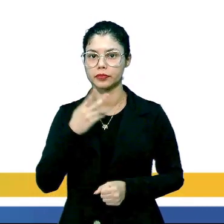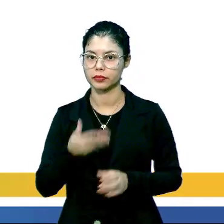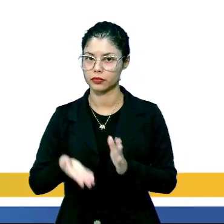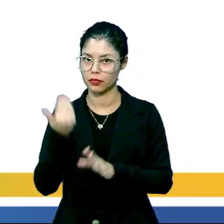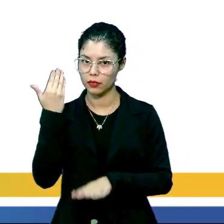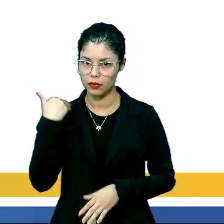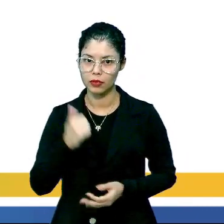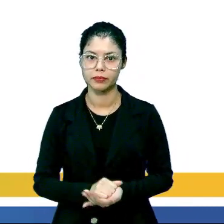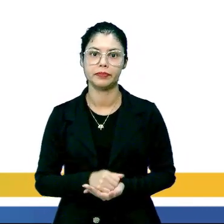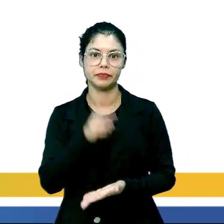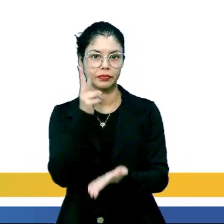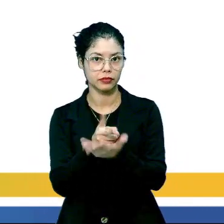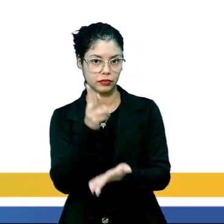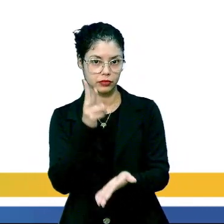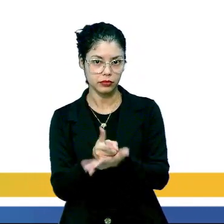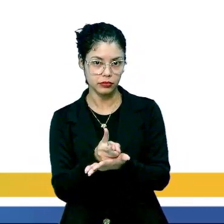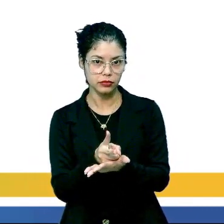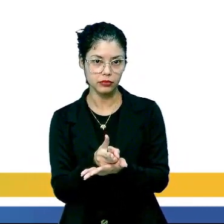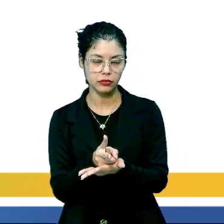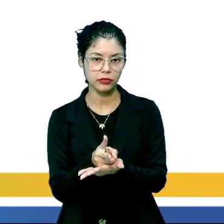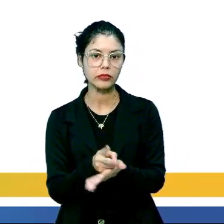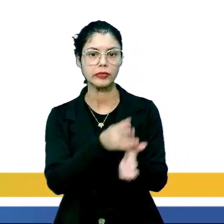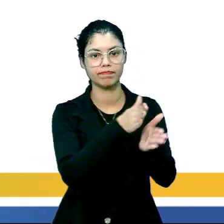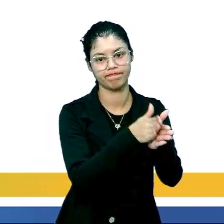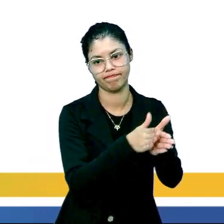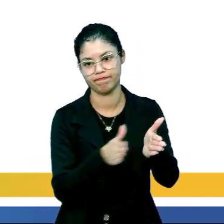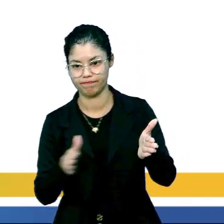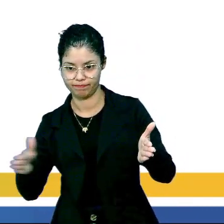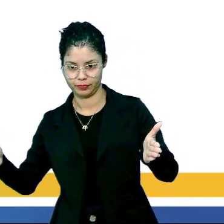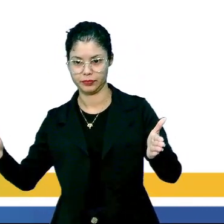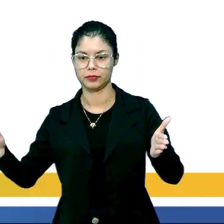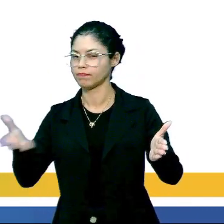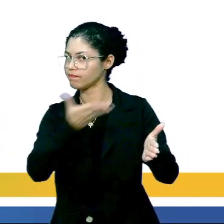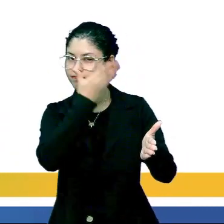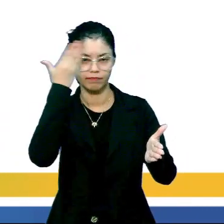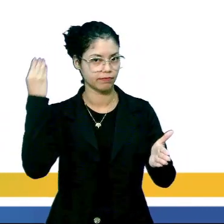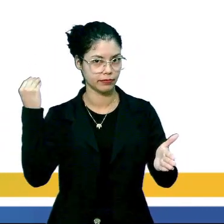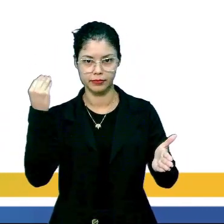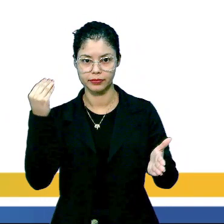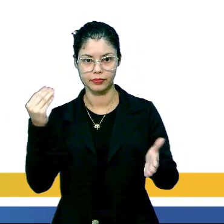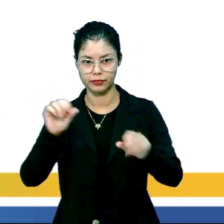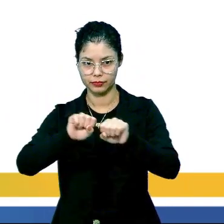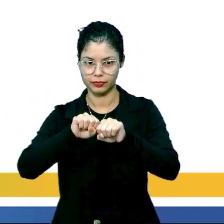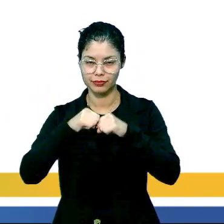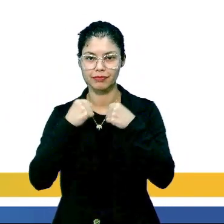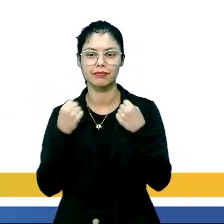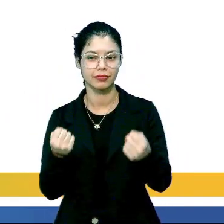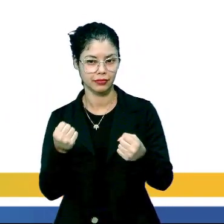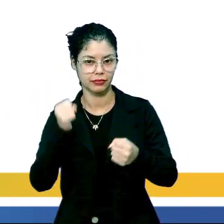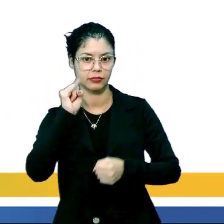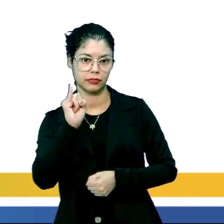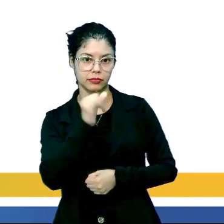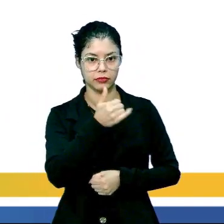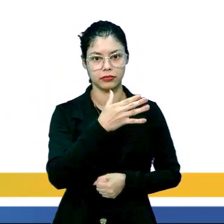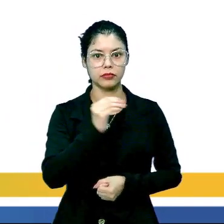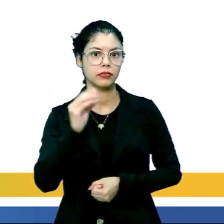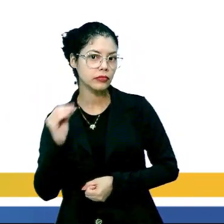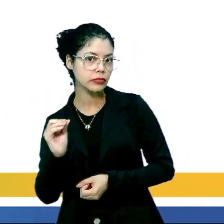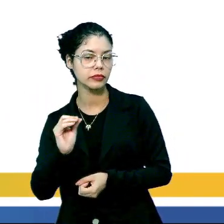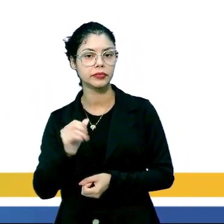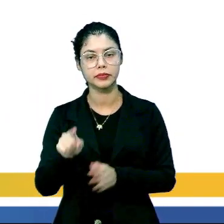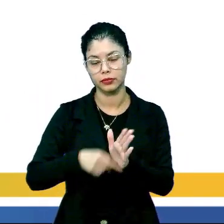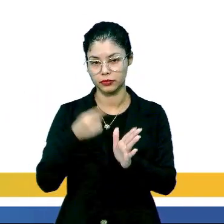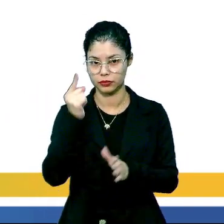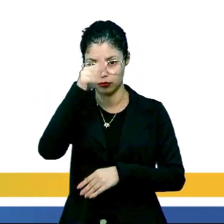agora há pouco, e é sempre uma degradação, tá? Eu não posso esquecer que é sempre uma quebra. Então, se eu tenho 100, a primeira